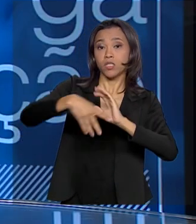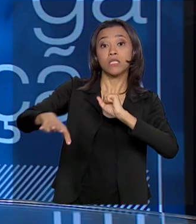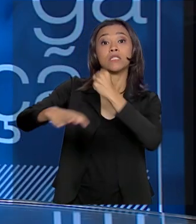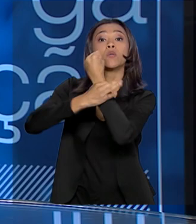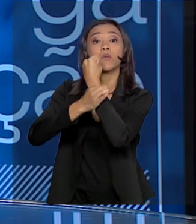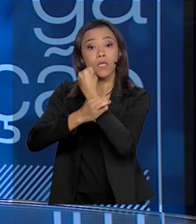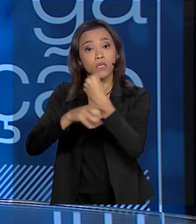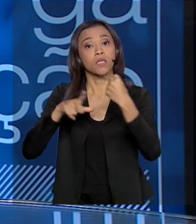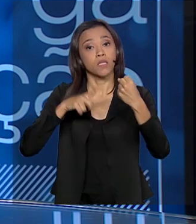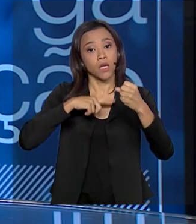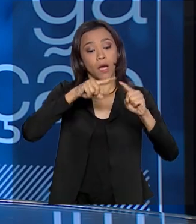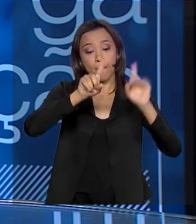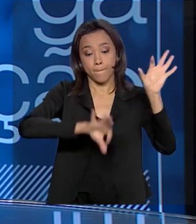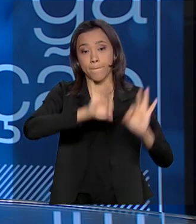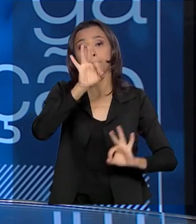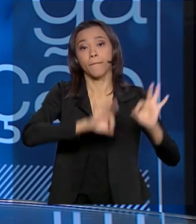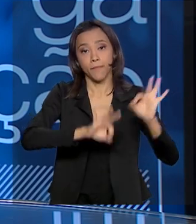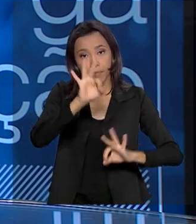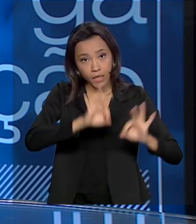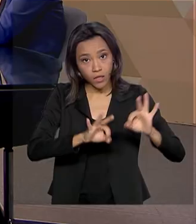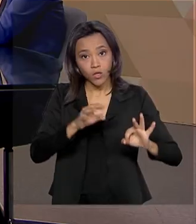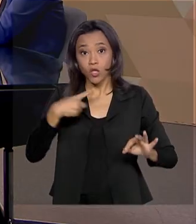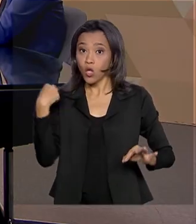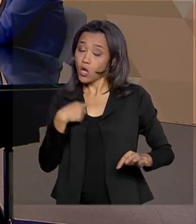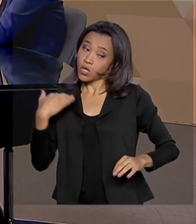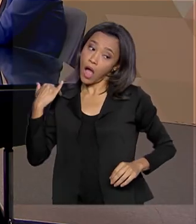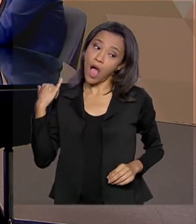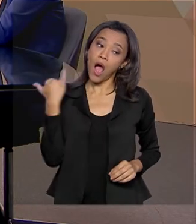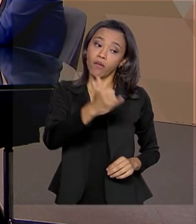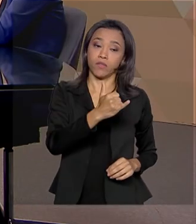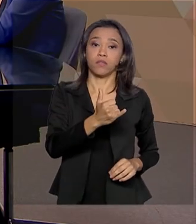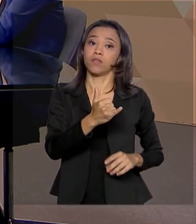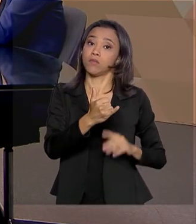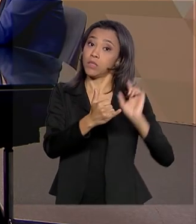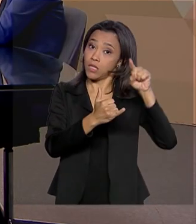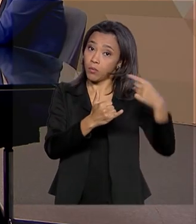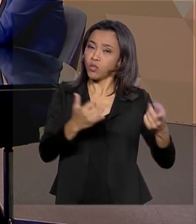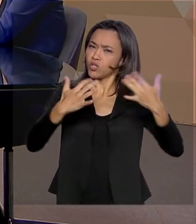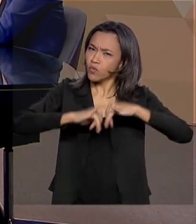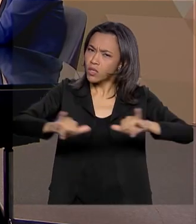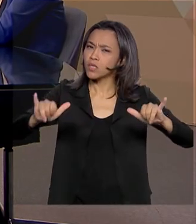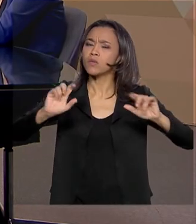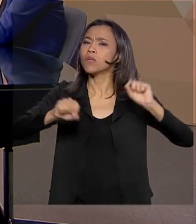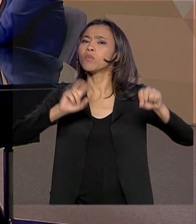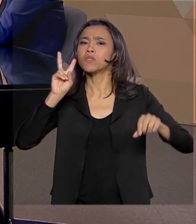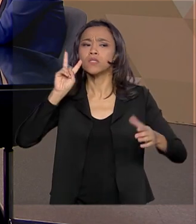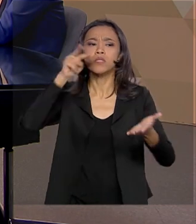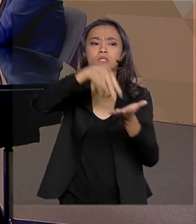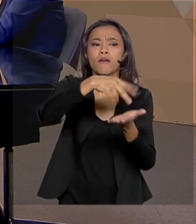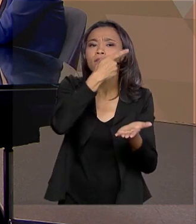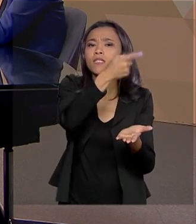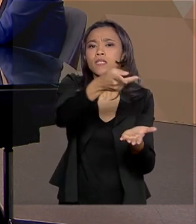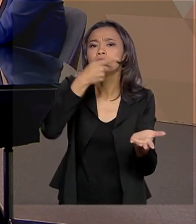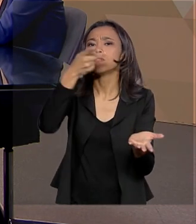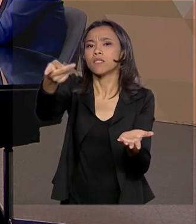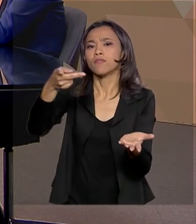de barragem. Então, nós autuamos e fazemos constantes campanhas de visitação. Diretora, a conversa está